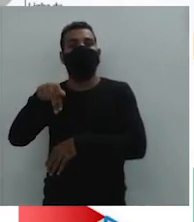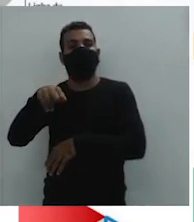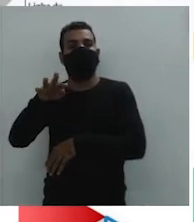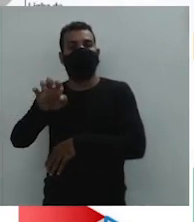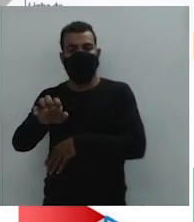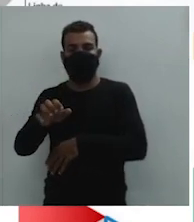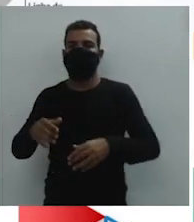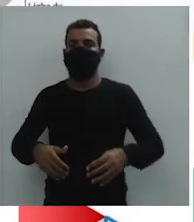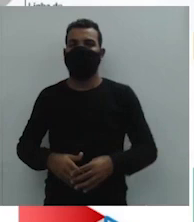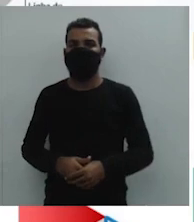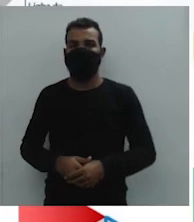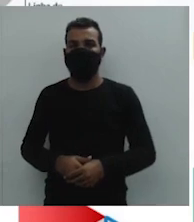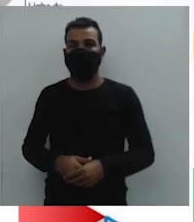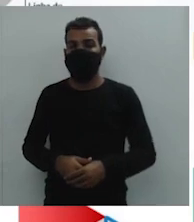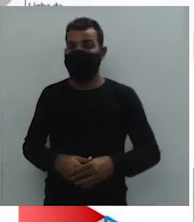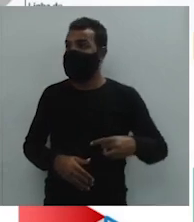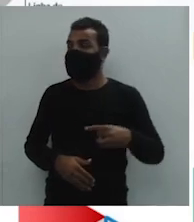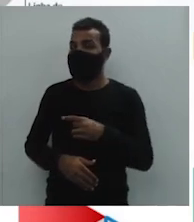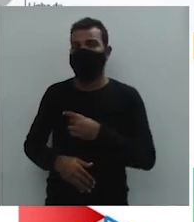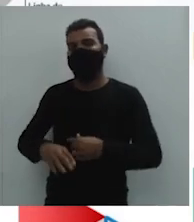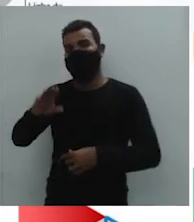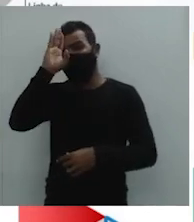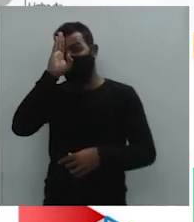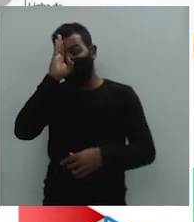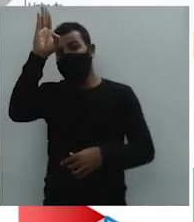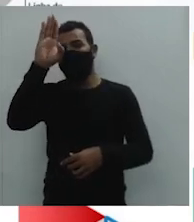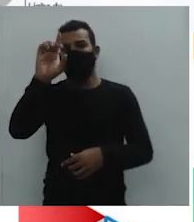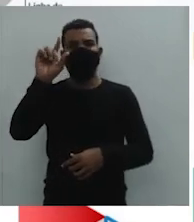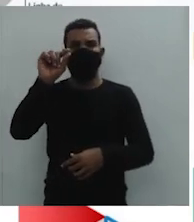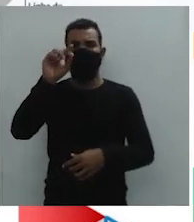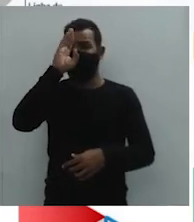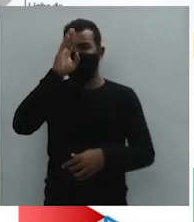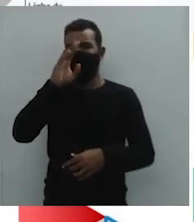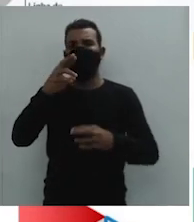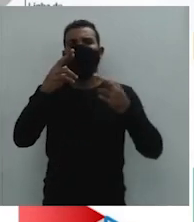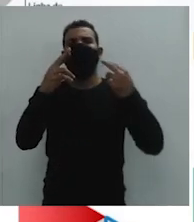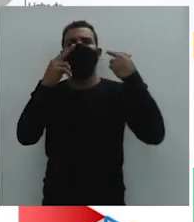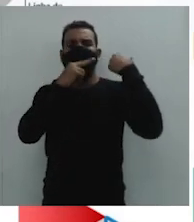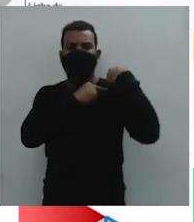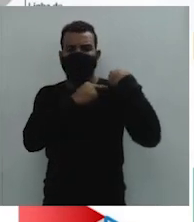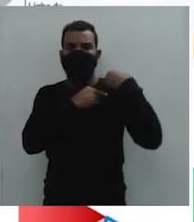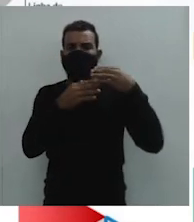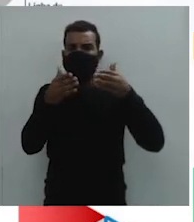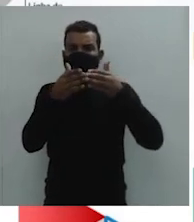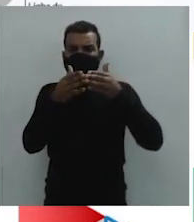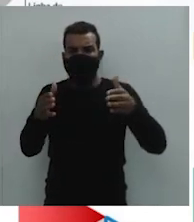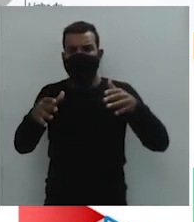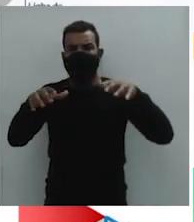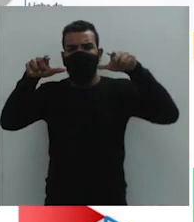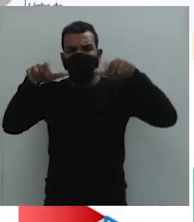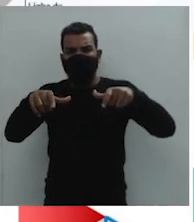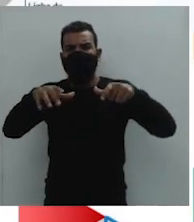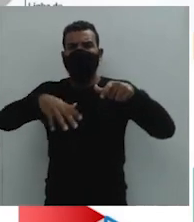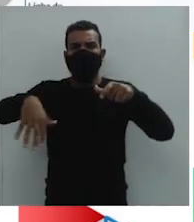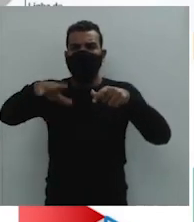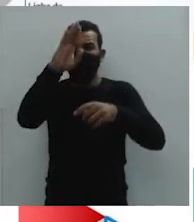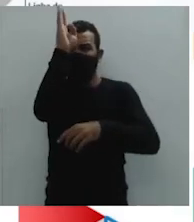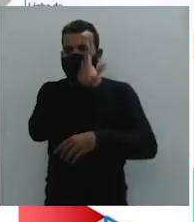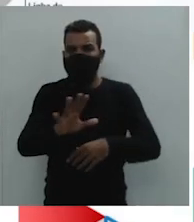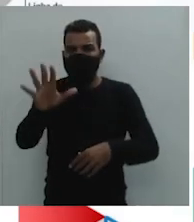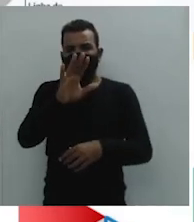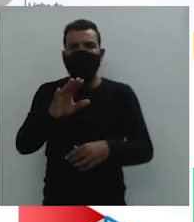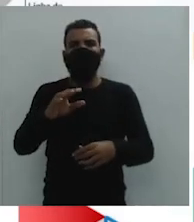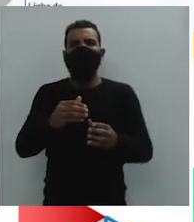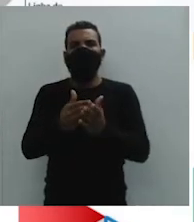A expansão bandeirante, ela foi a principal responsável pela expansão do território do Brasil,